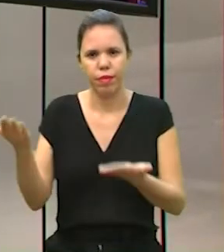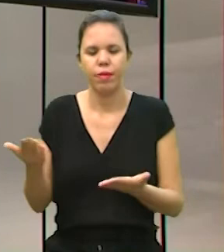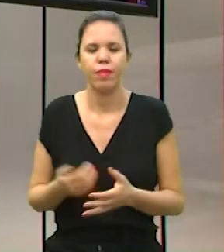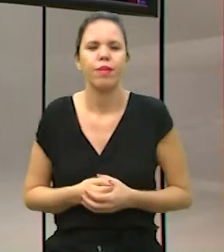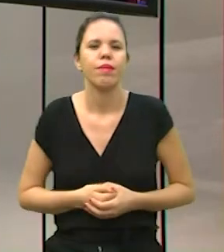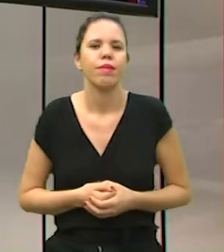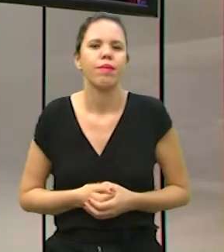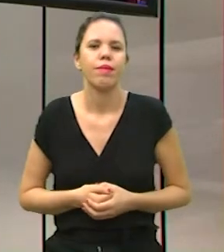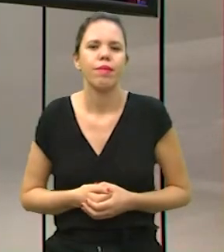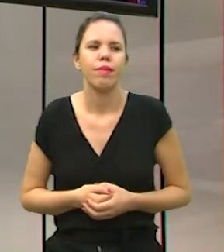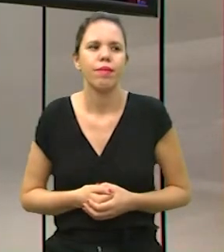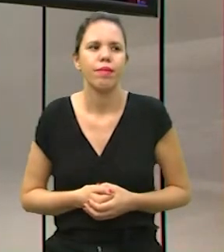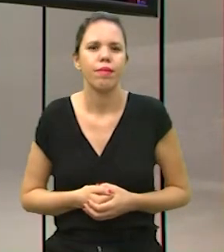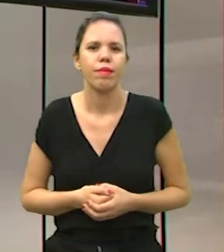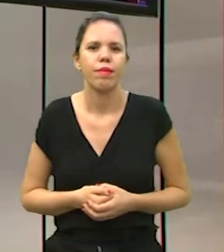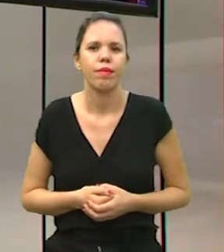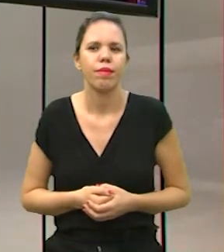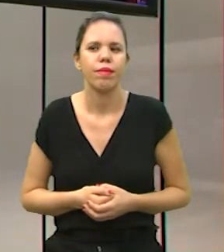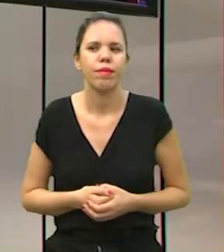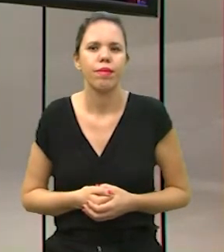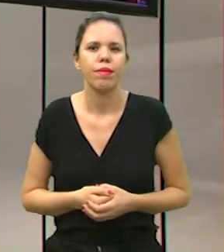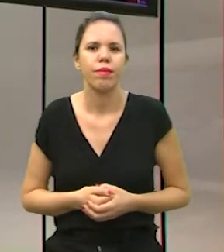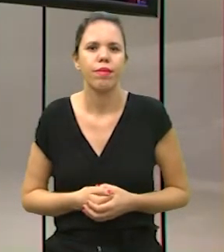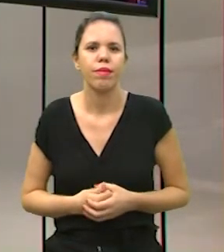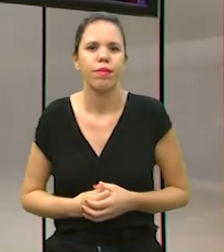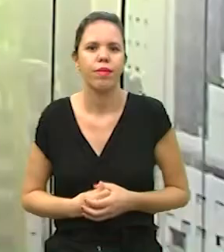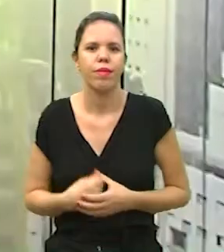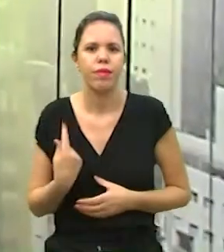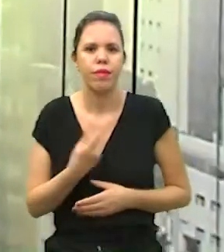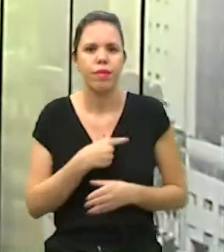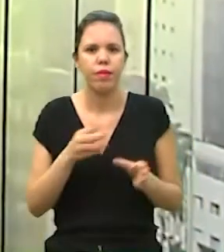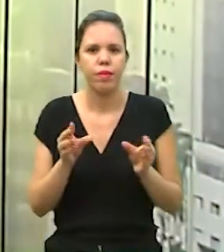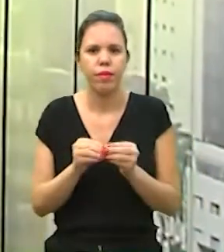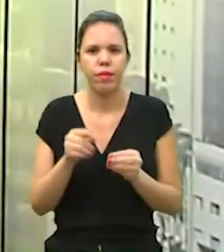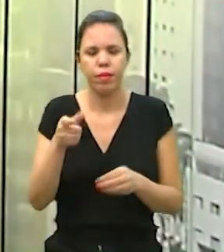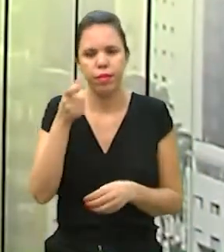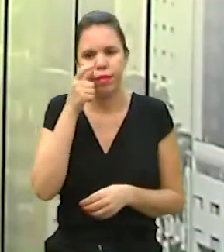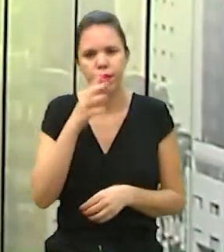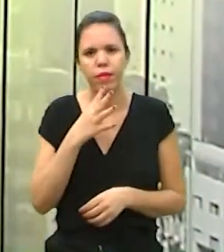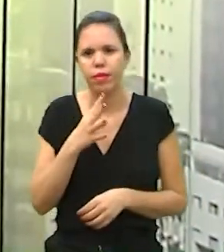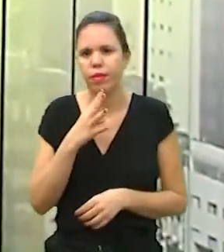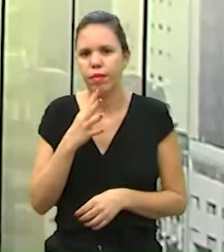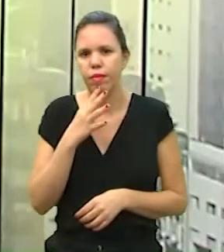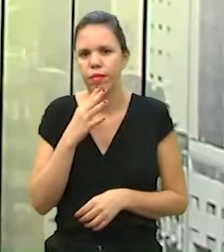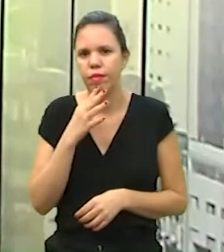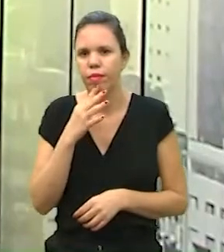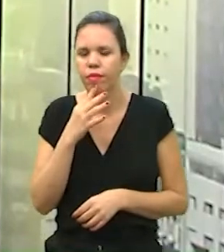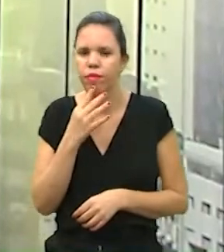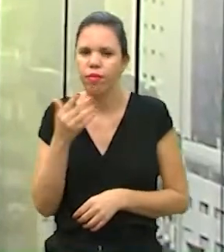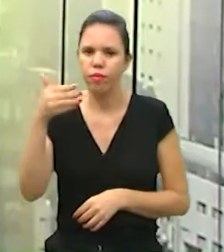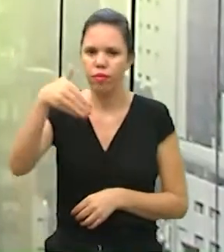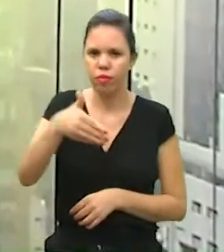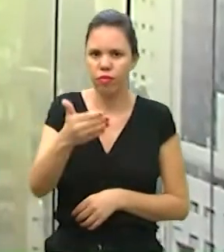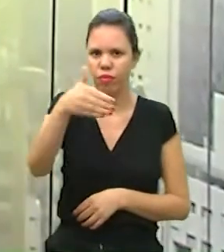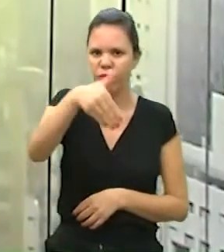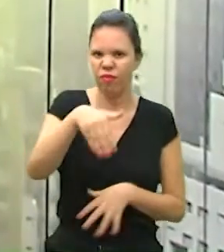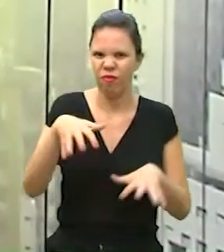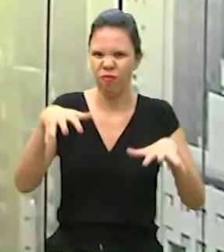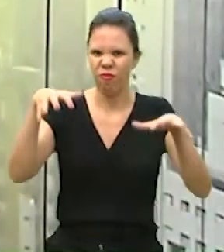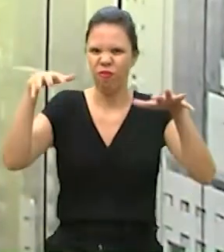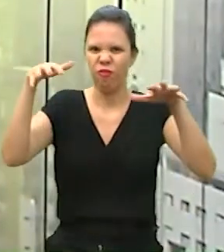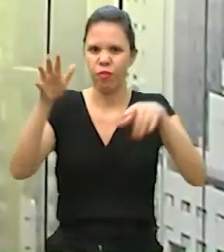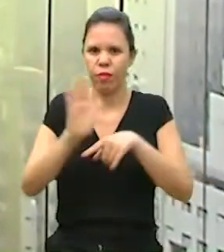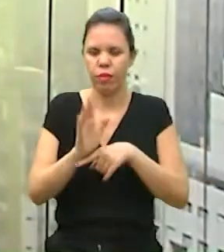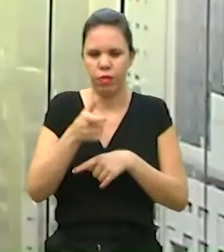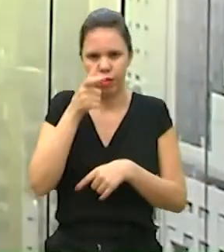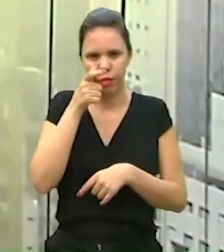Obrigada, Mariana. Eu que agradeço muito. E para a gente encerrar, você já conhece os tubarões pelos filmes de terror, né?